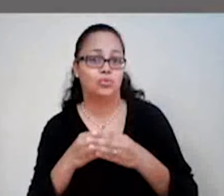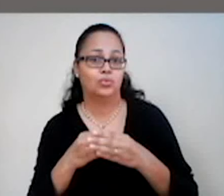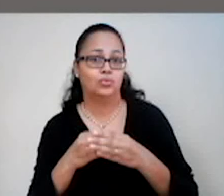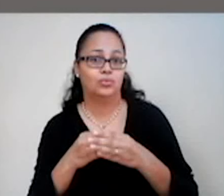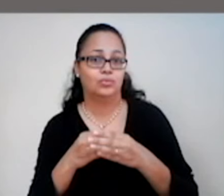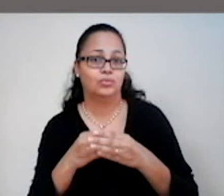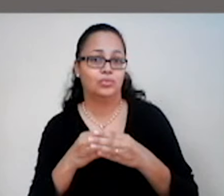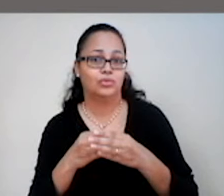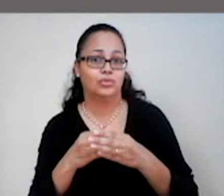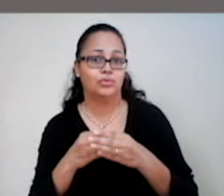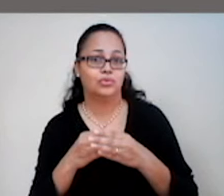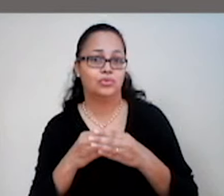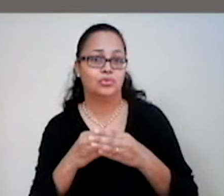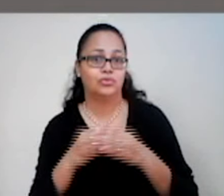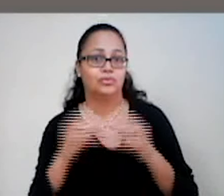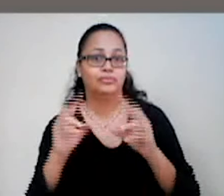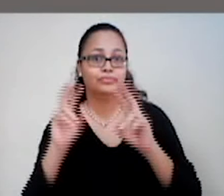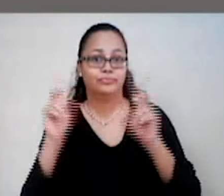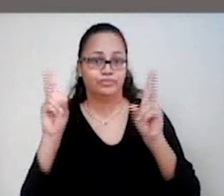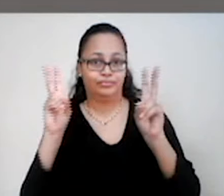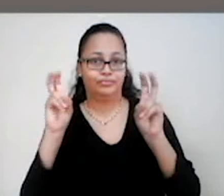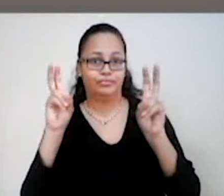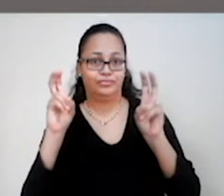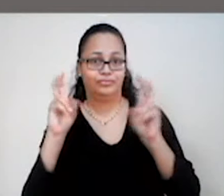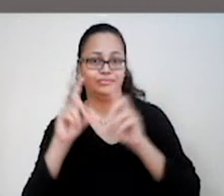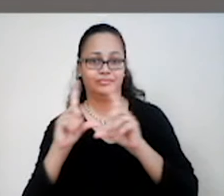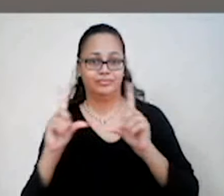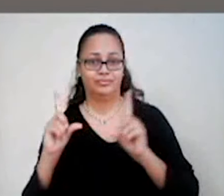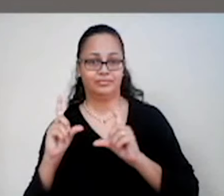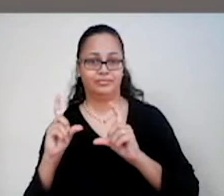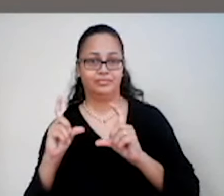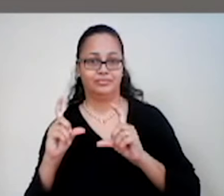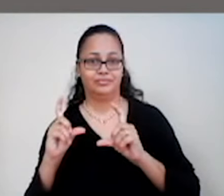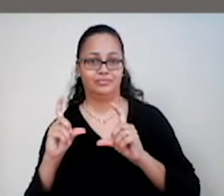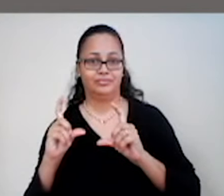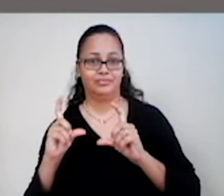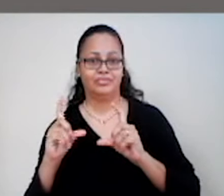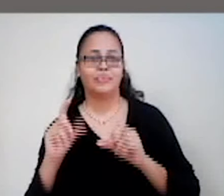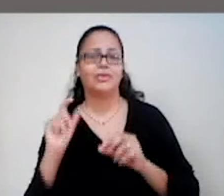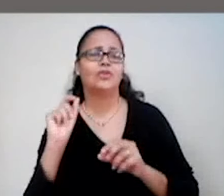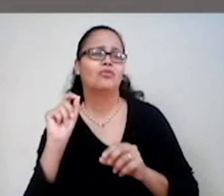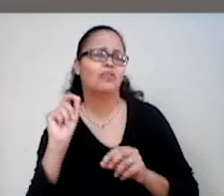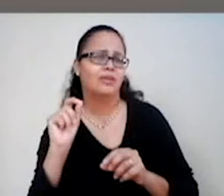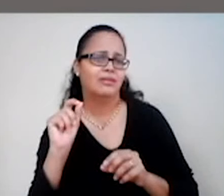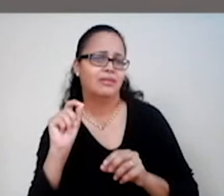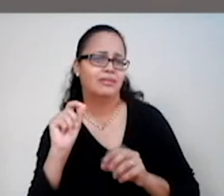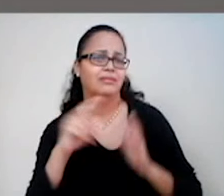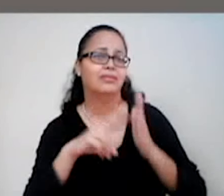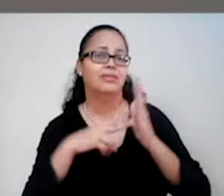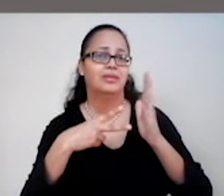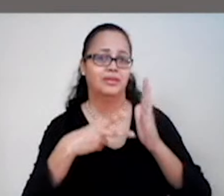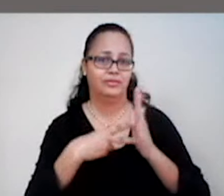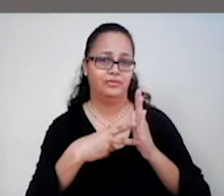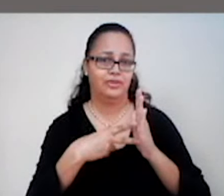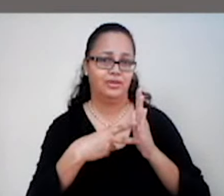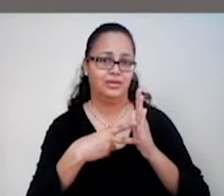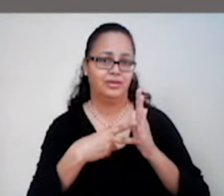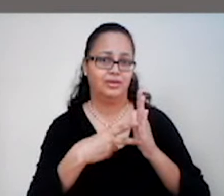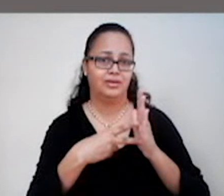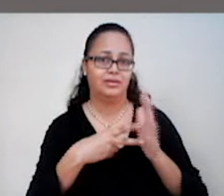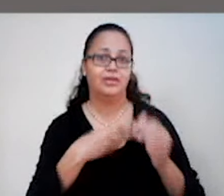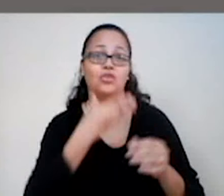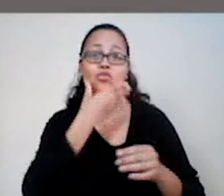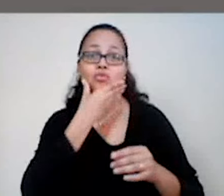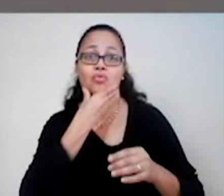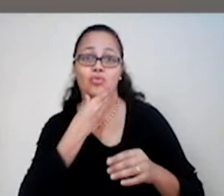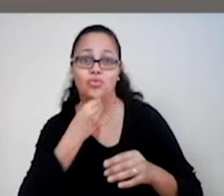temos um retrato do que era uma corporação de ofício dos sapateiros.